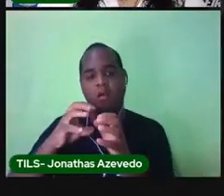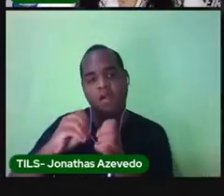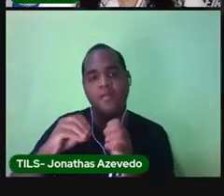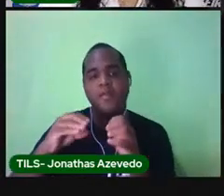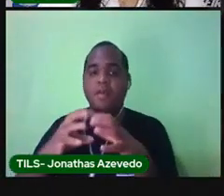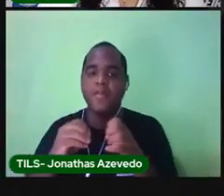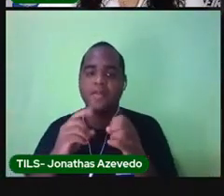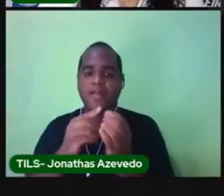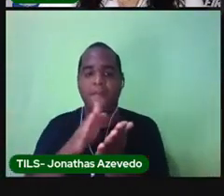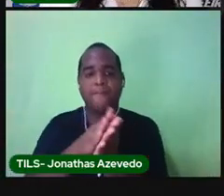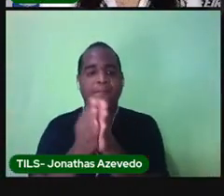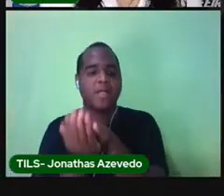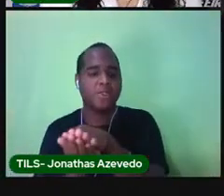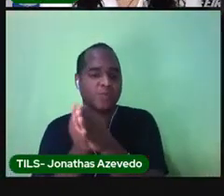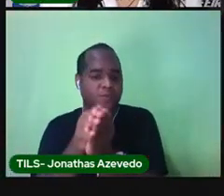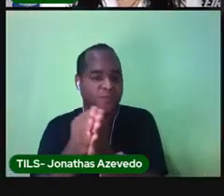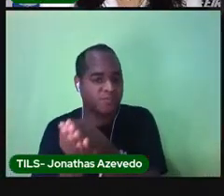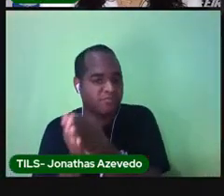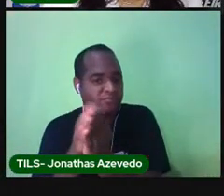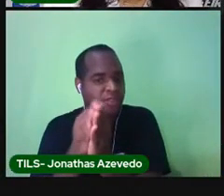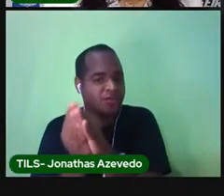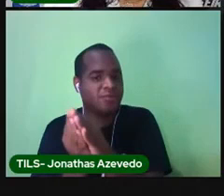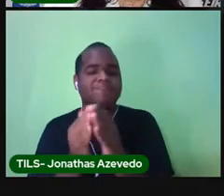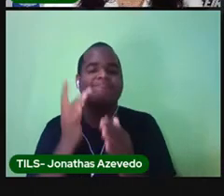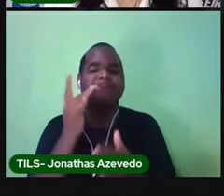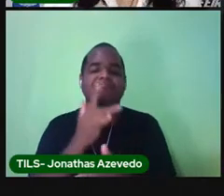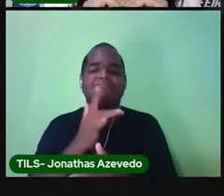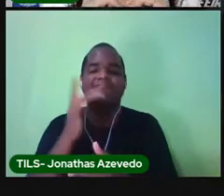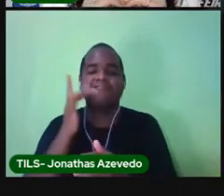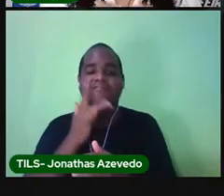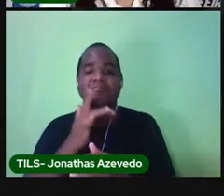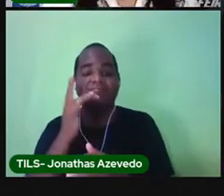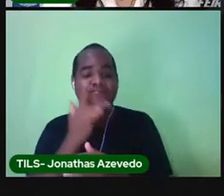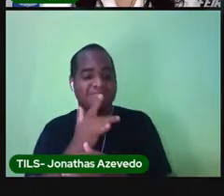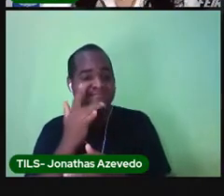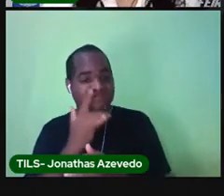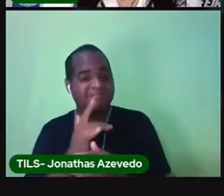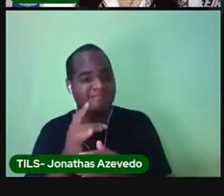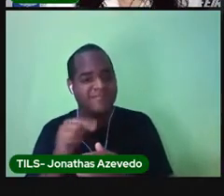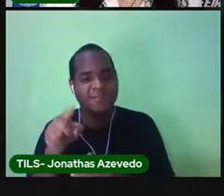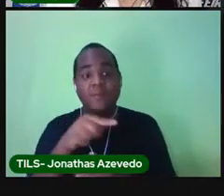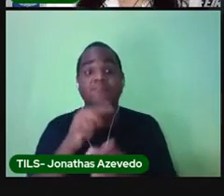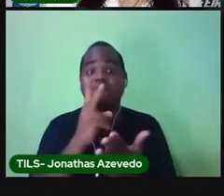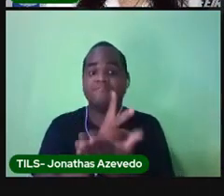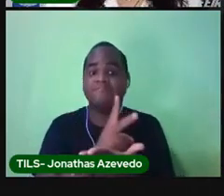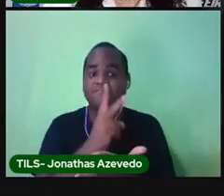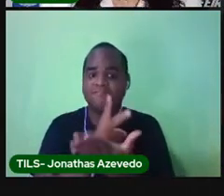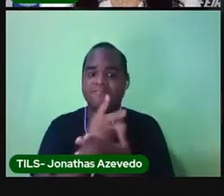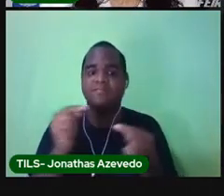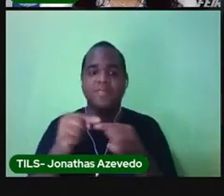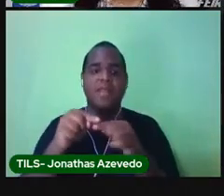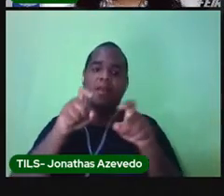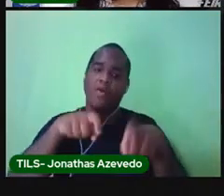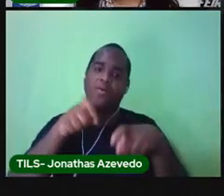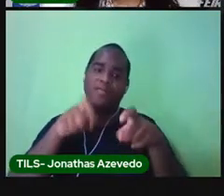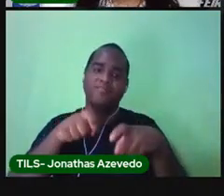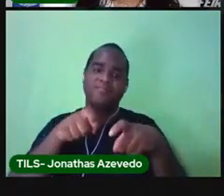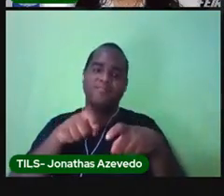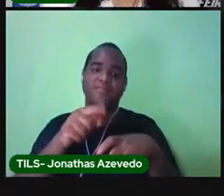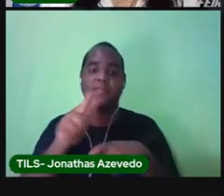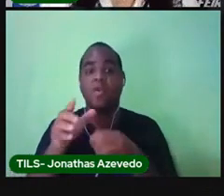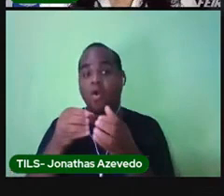aquele beiju na frigideira gostoso. Então, essas coisas vêm do campo. Os